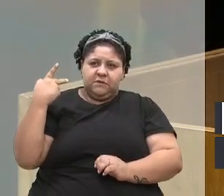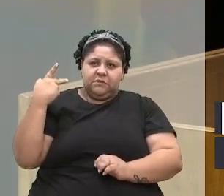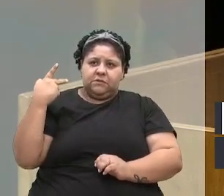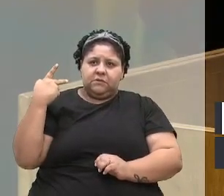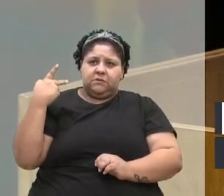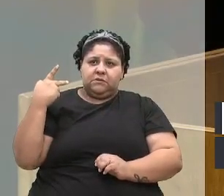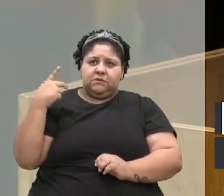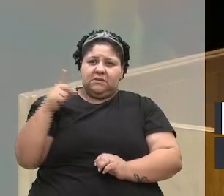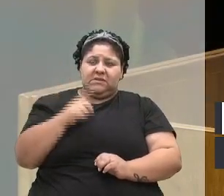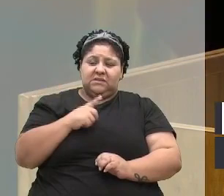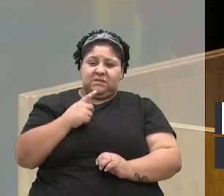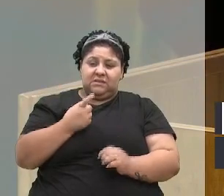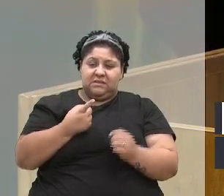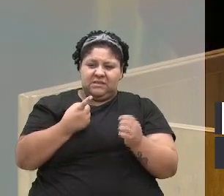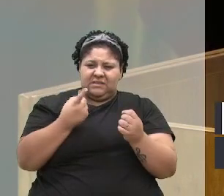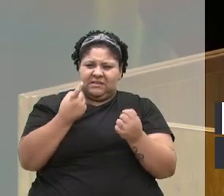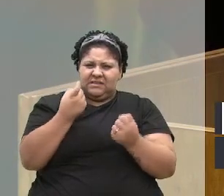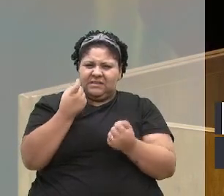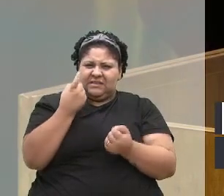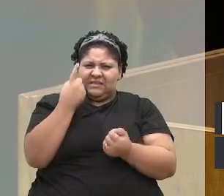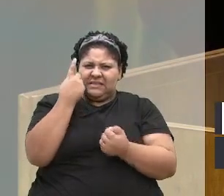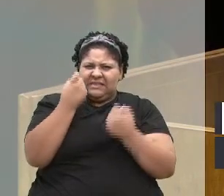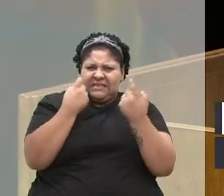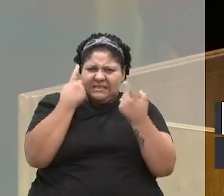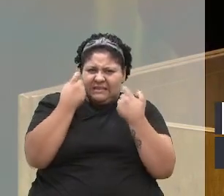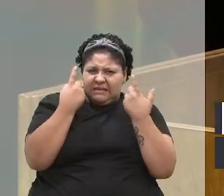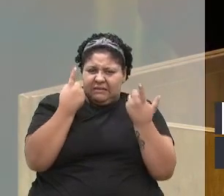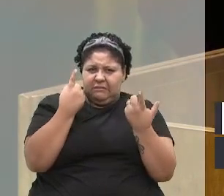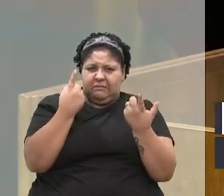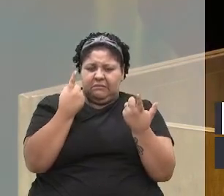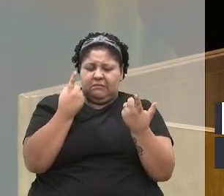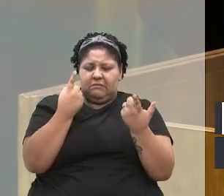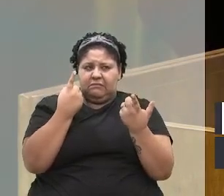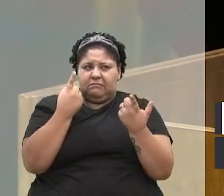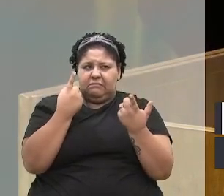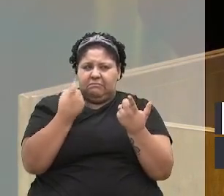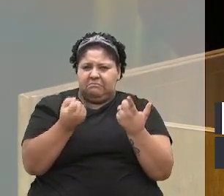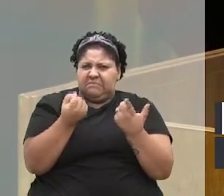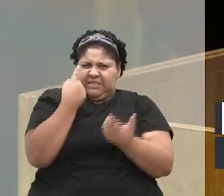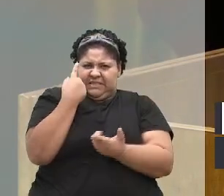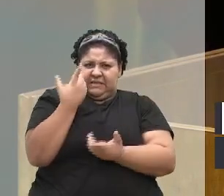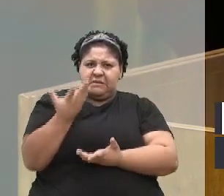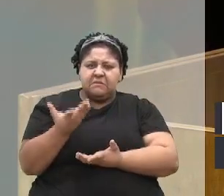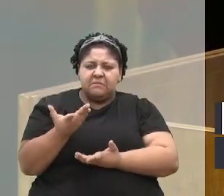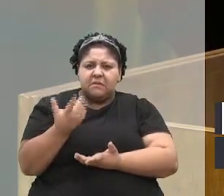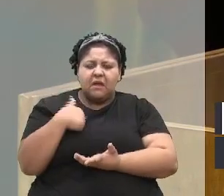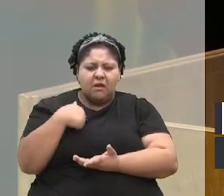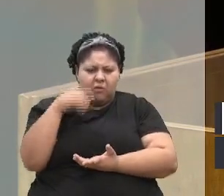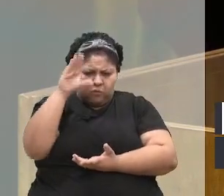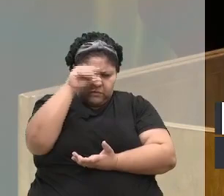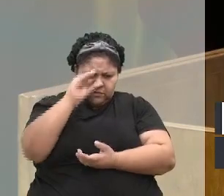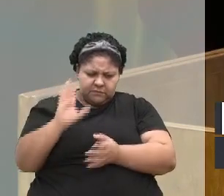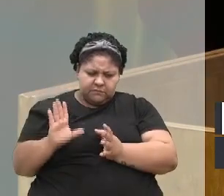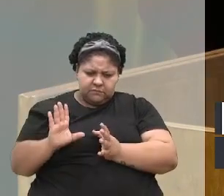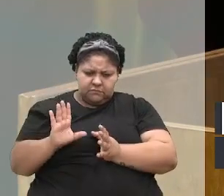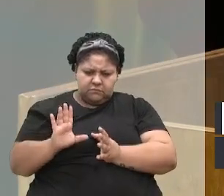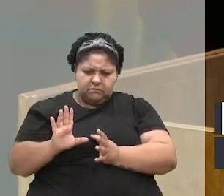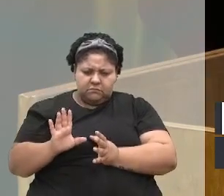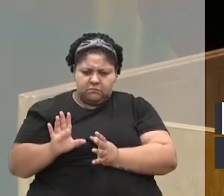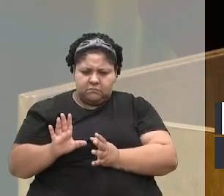causa estranheza, se é por causa que... Porque eu estava até observando, enquanto